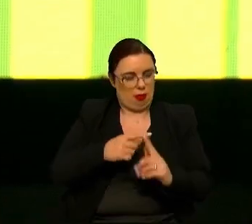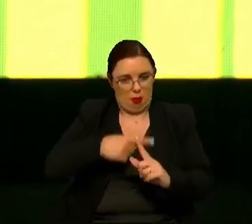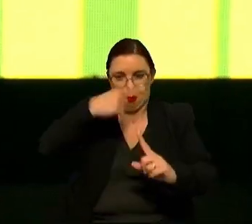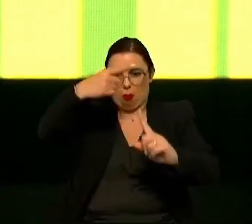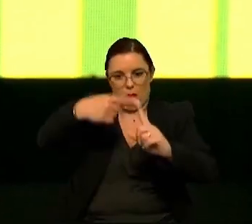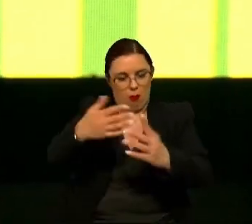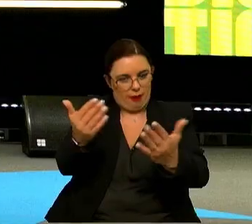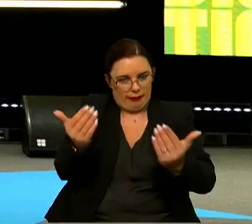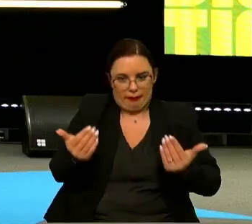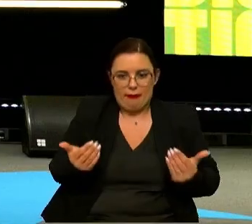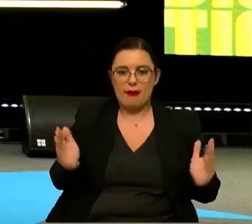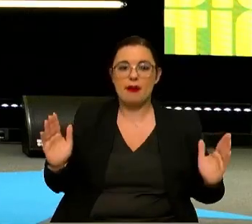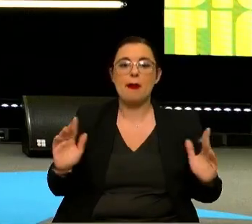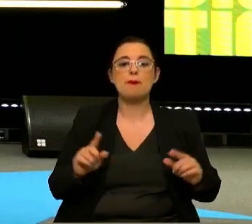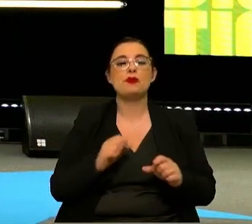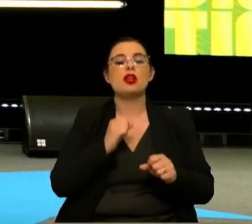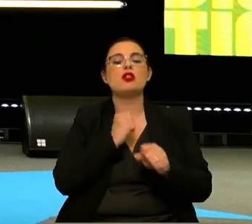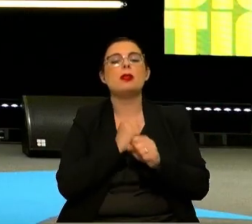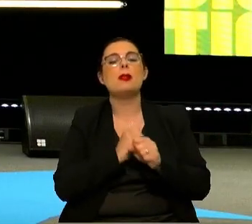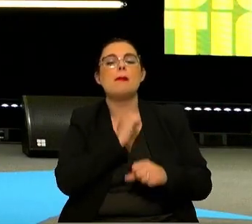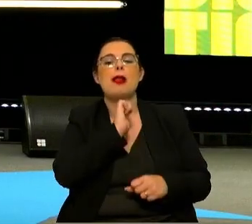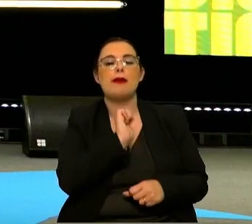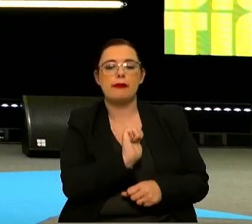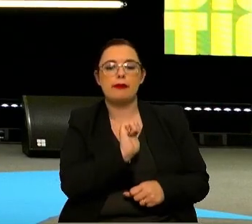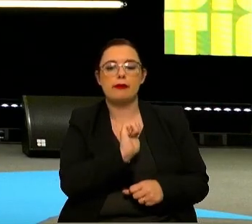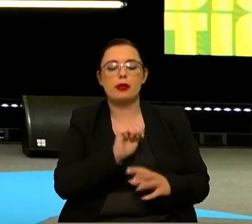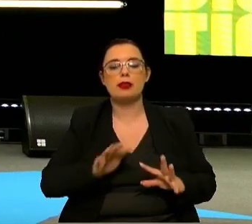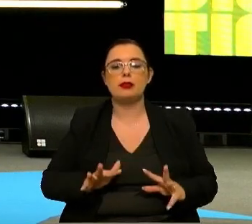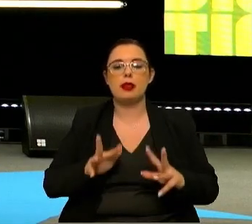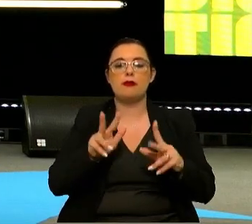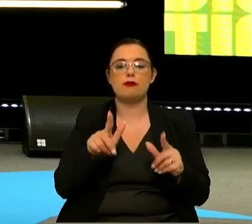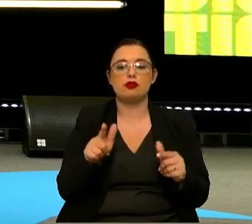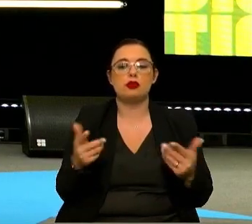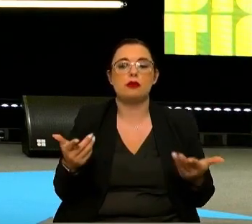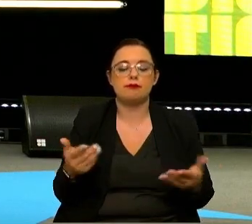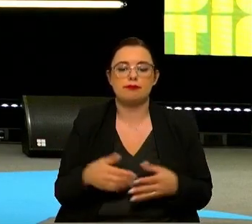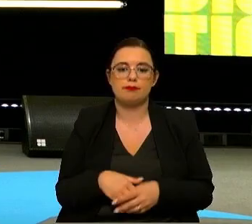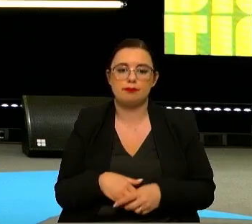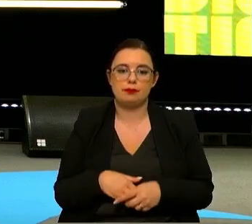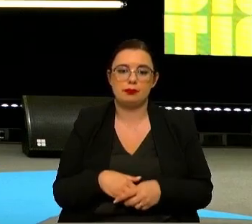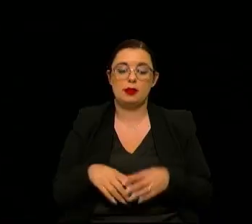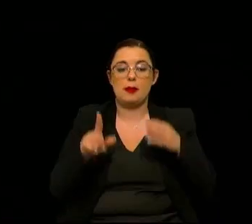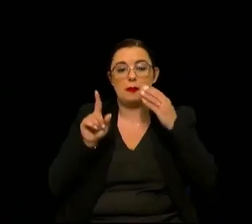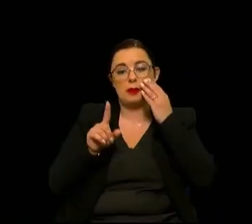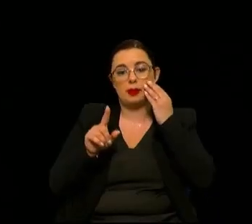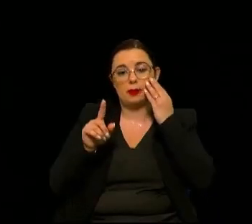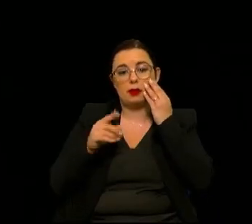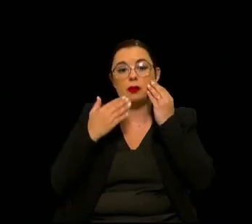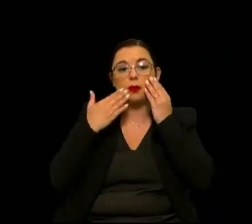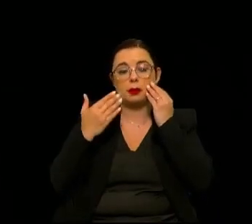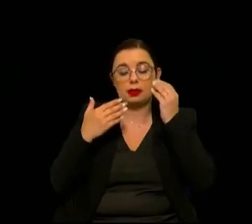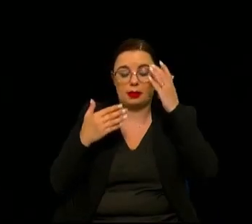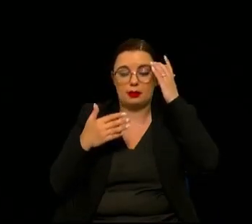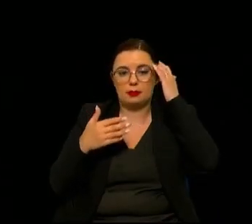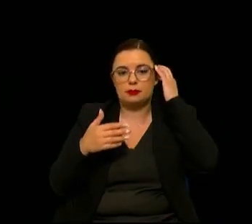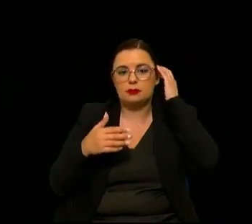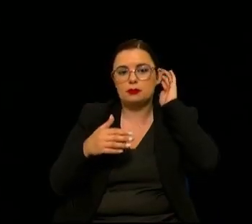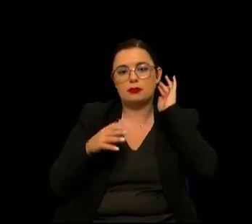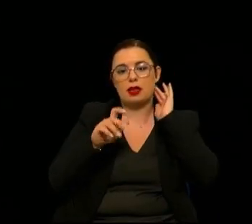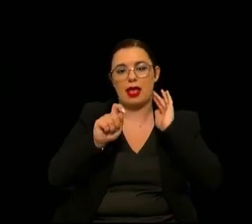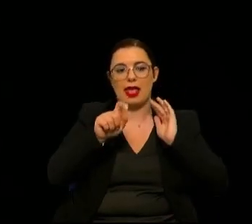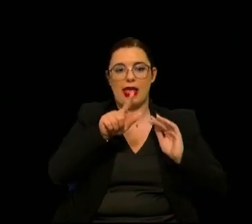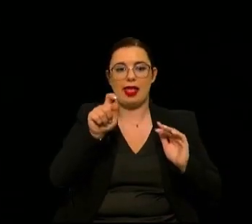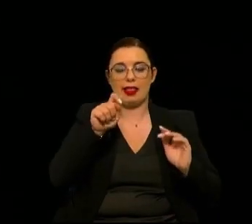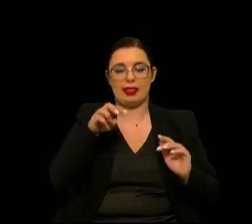chegar, como é que vê o papel da NSR nesta evolução e na introdução? Em primeiro lugar, obrigado, Elon Musk, porque